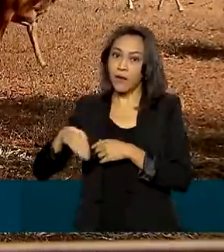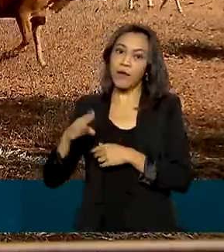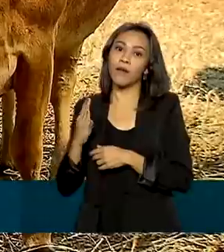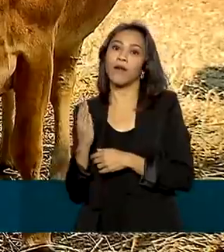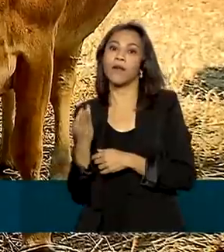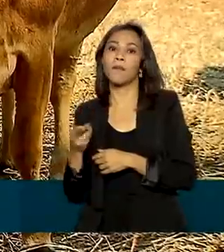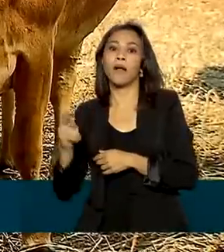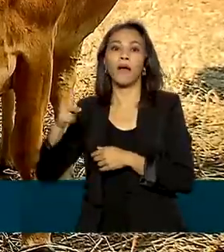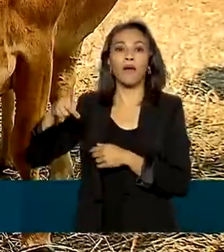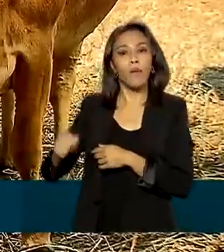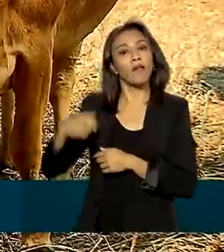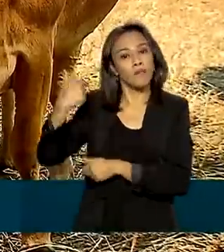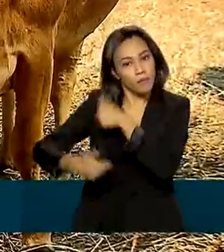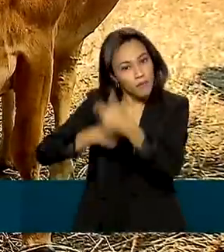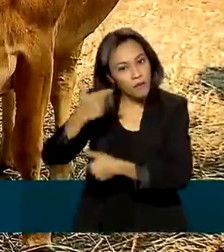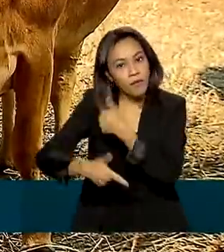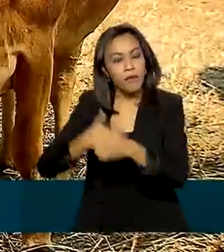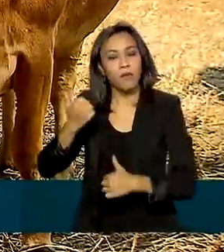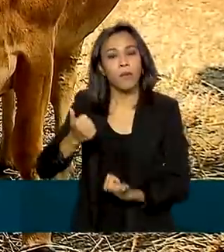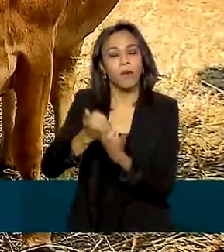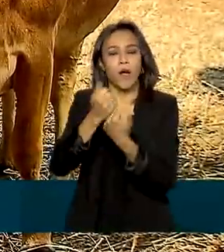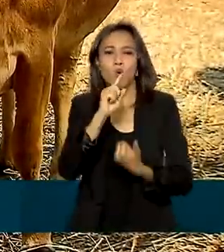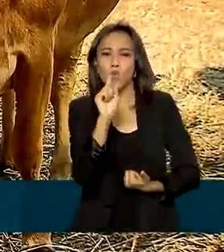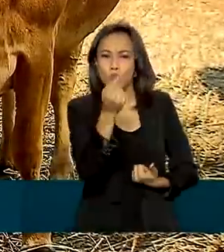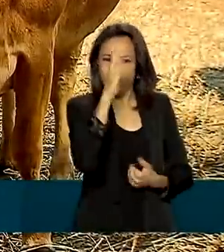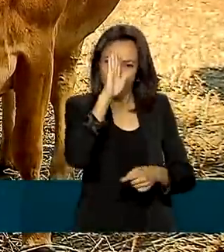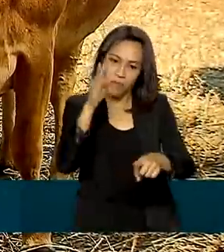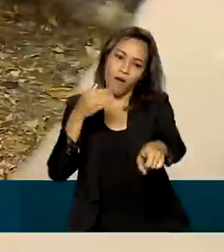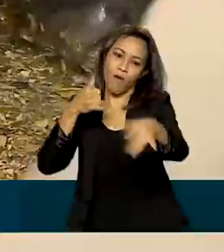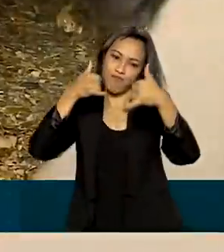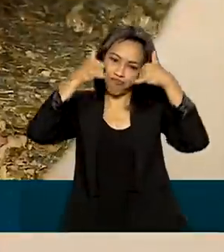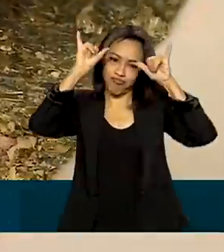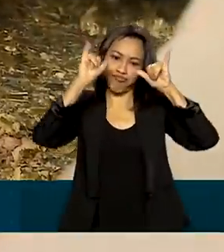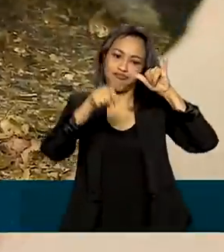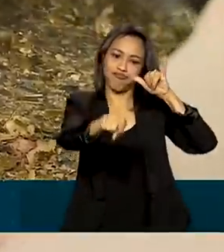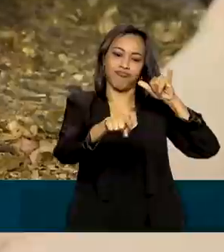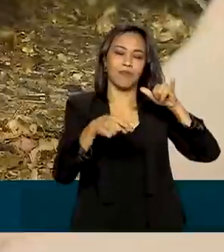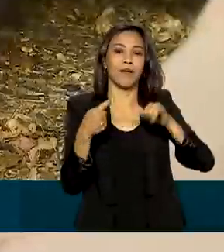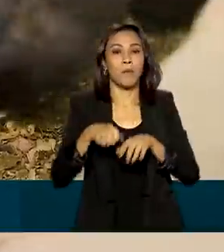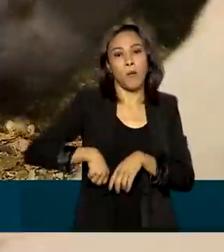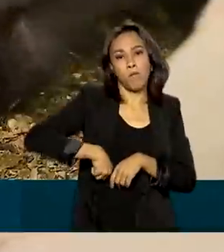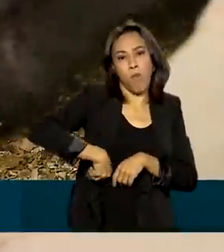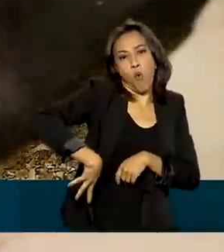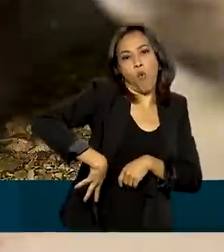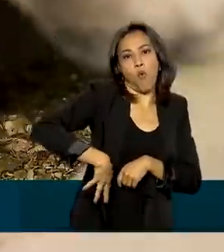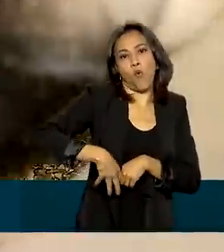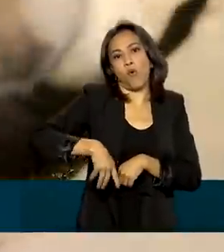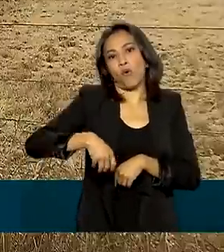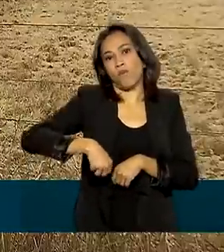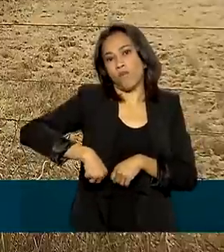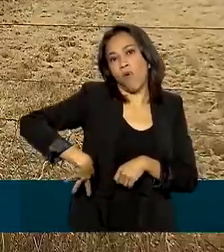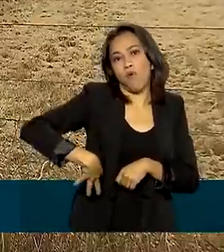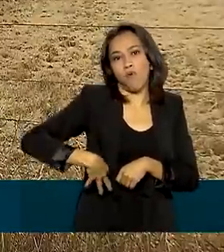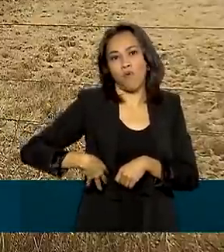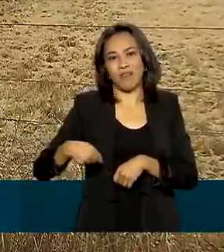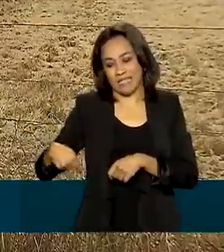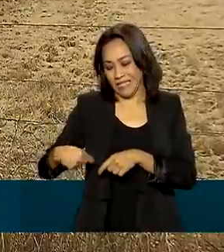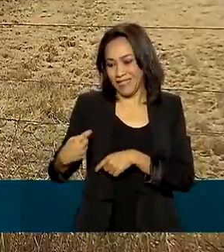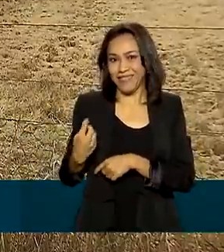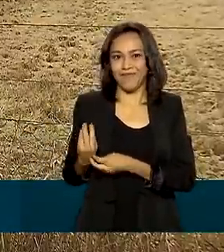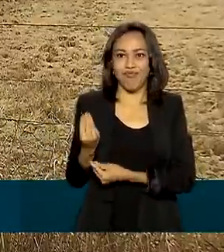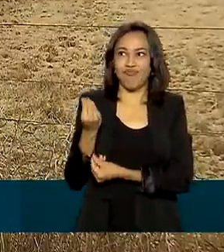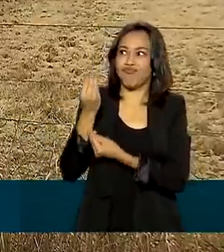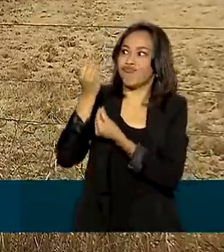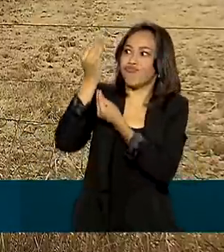pecuária. Um dos principais emissores de metano é o gado, que produz o gás no aparelho digestivo. Entre os